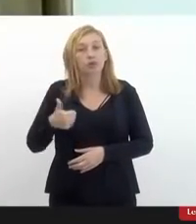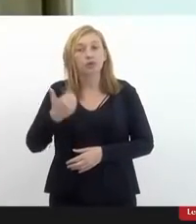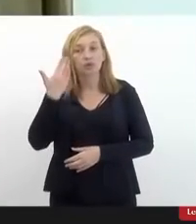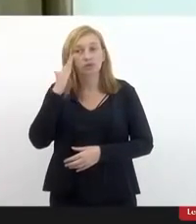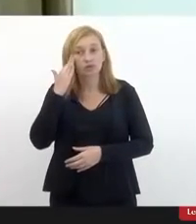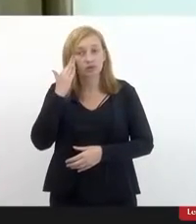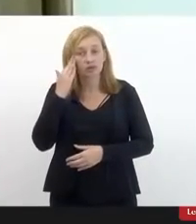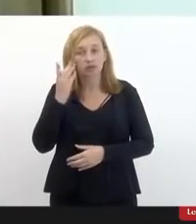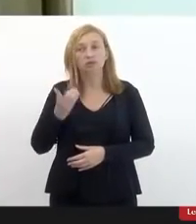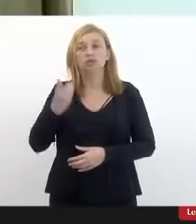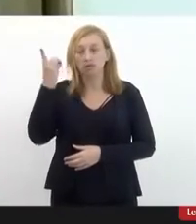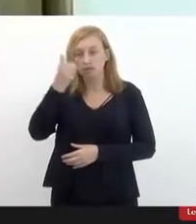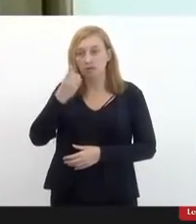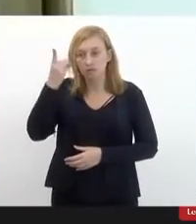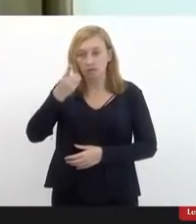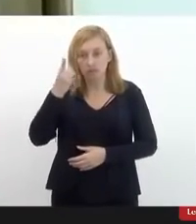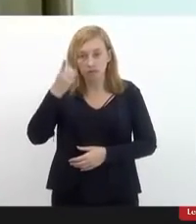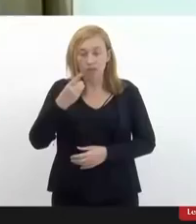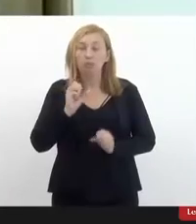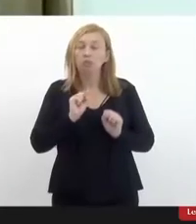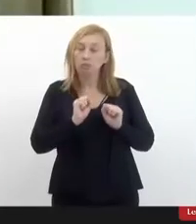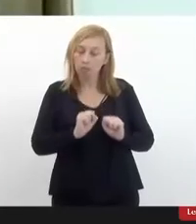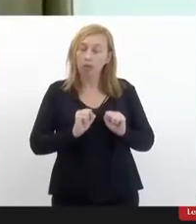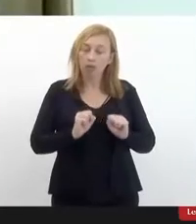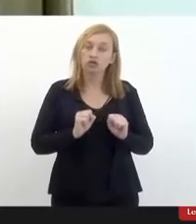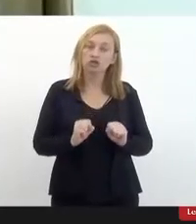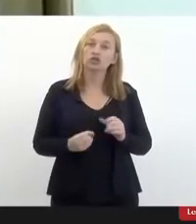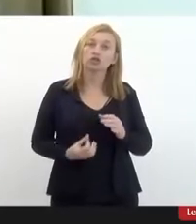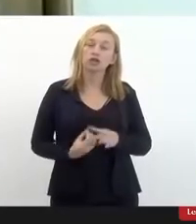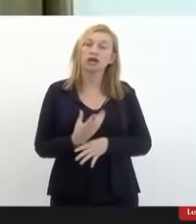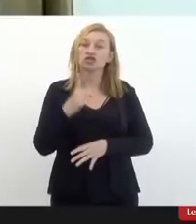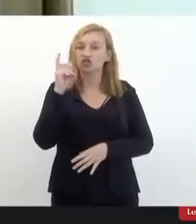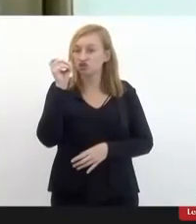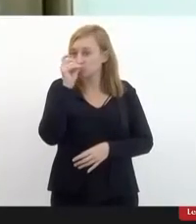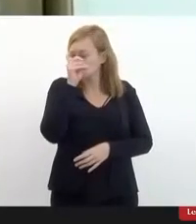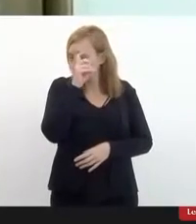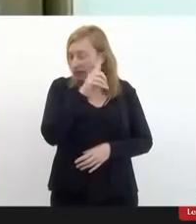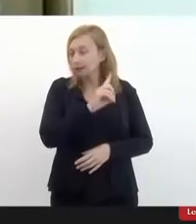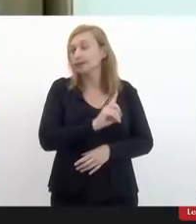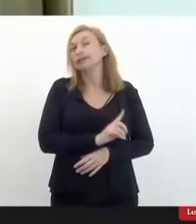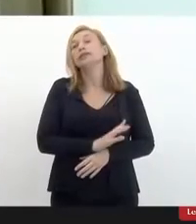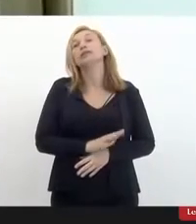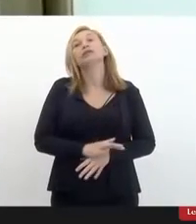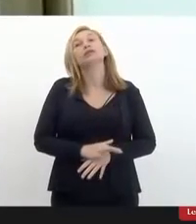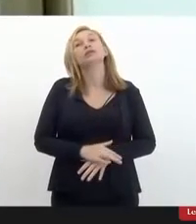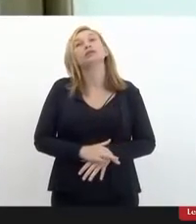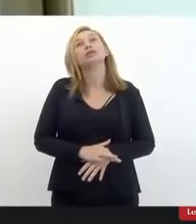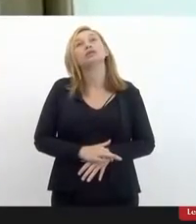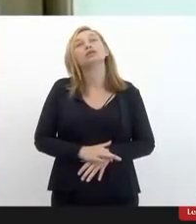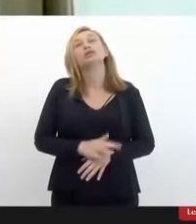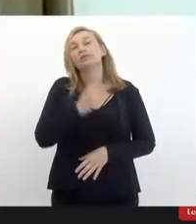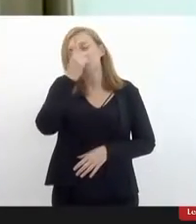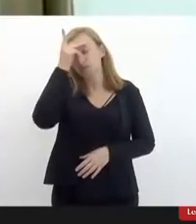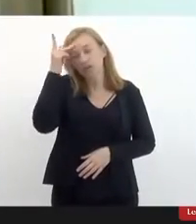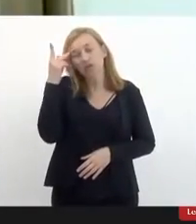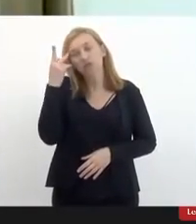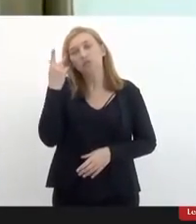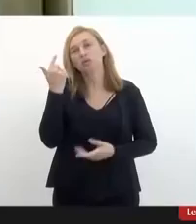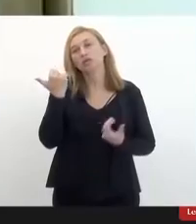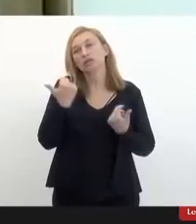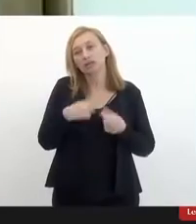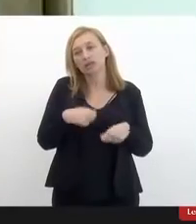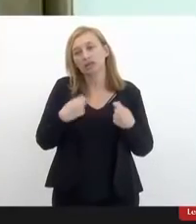do parlamento, isso pode criar dificuldade para as pessoas que